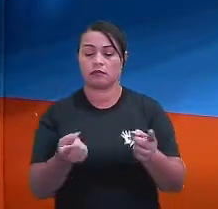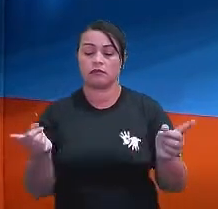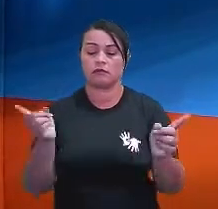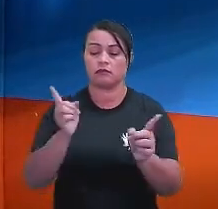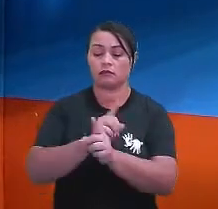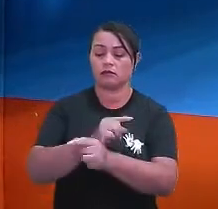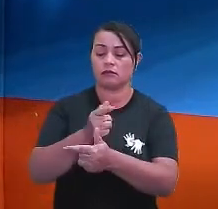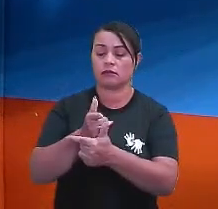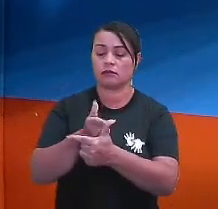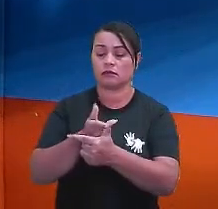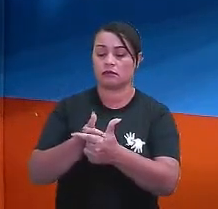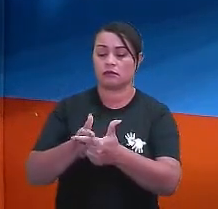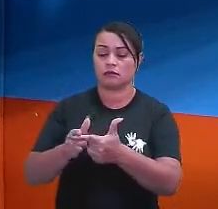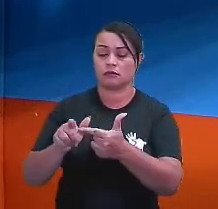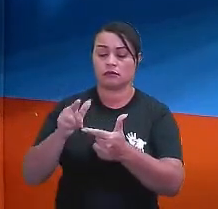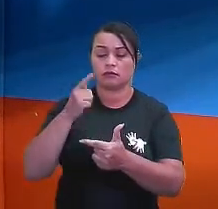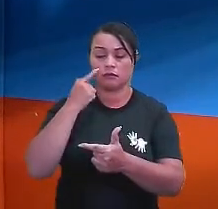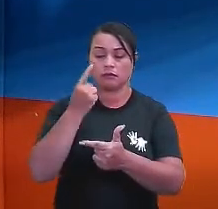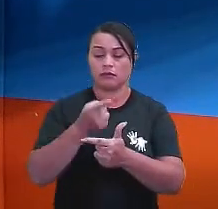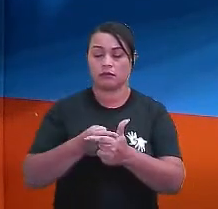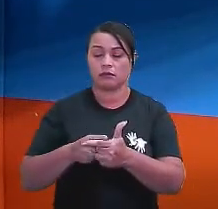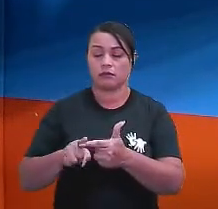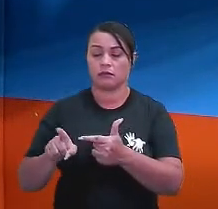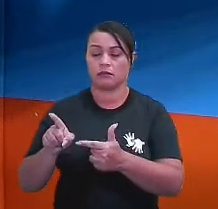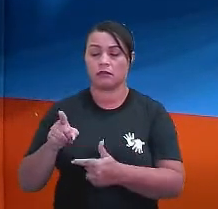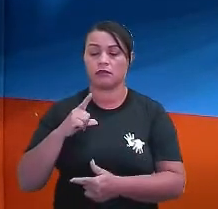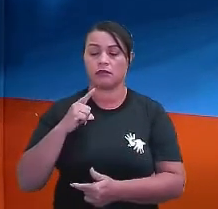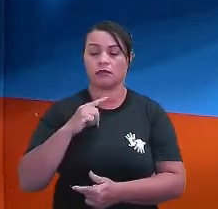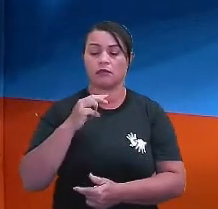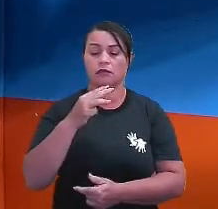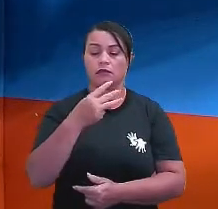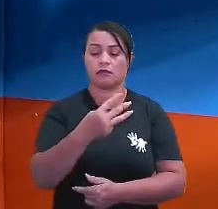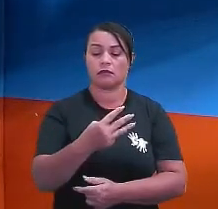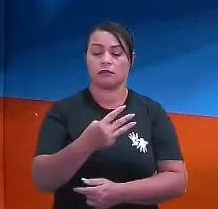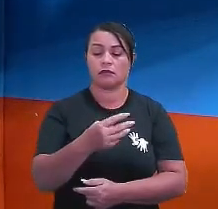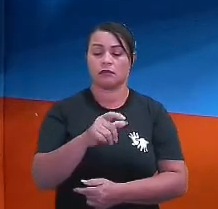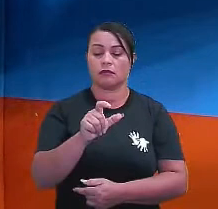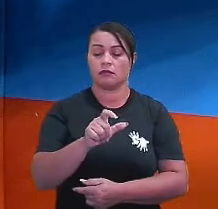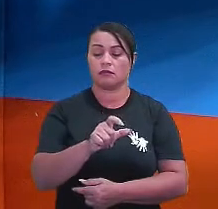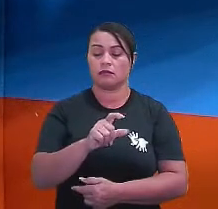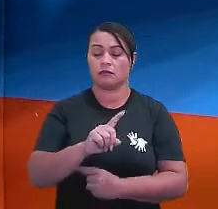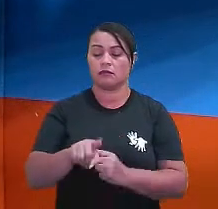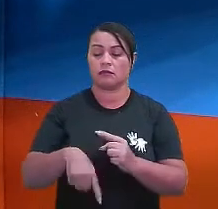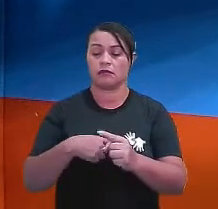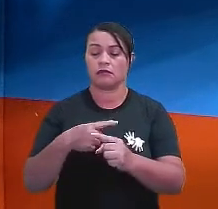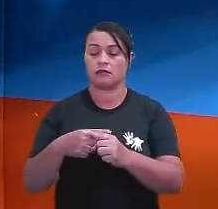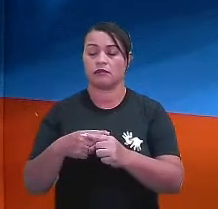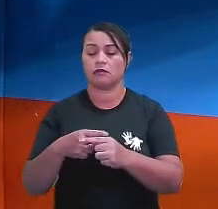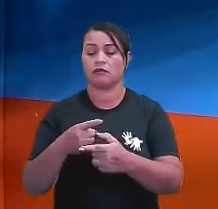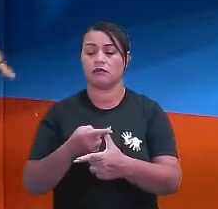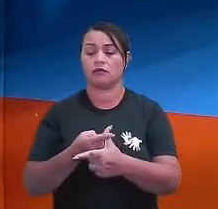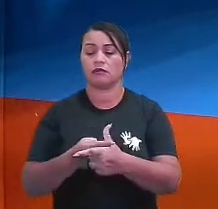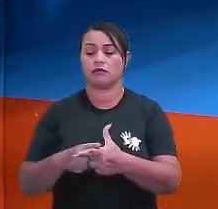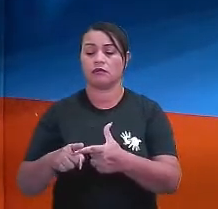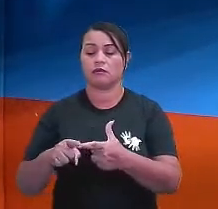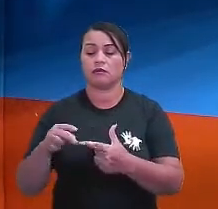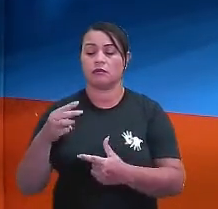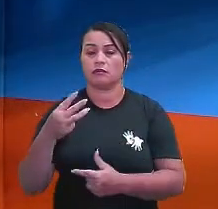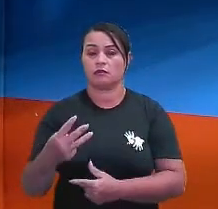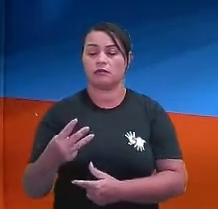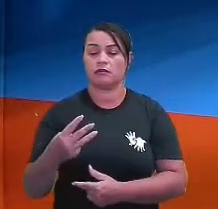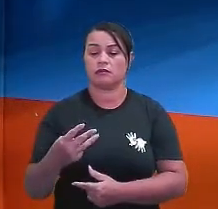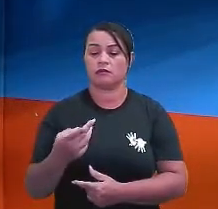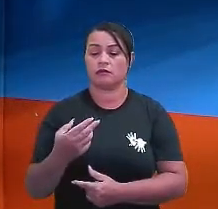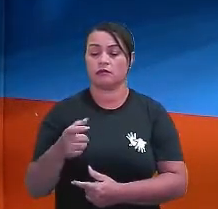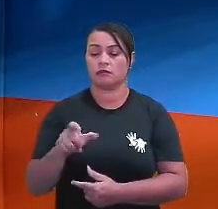dividindo. No caso aqui, 3X, esse 3 está multiplicando, vai passar dividindo. X é igual a 18, dividido por 3, X é